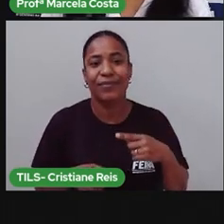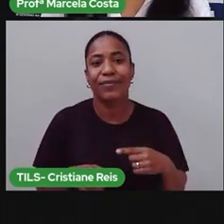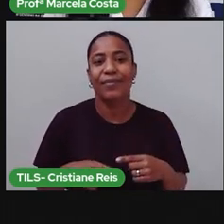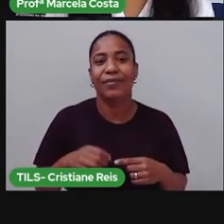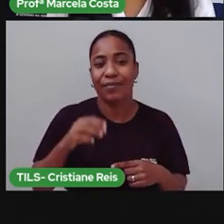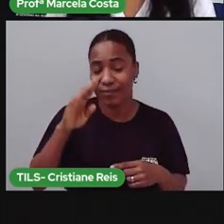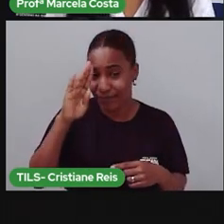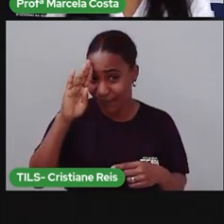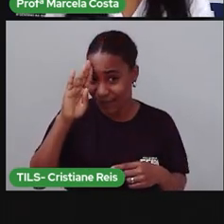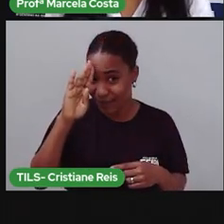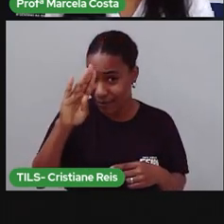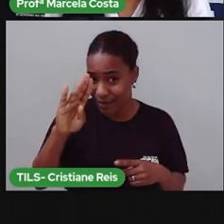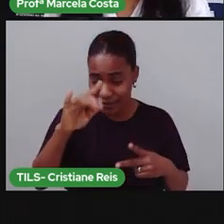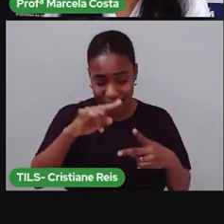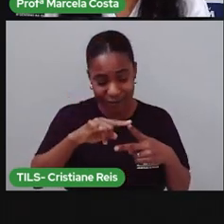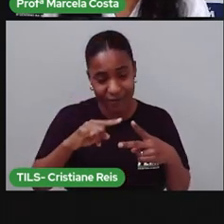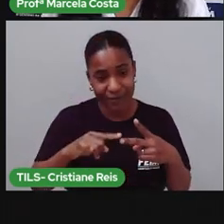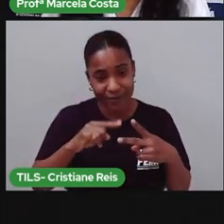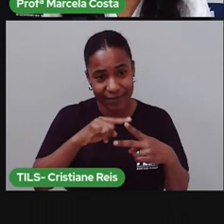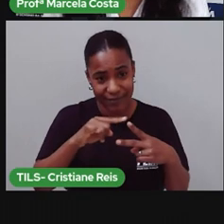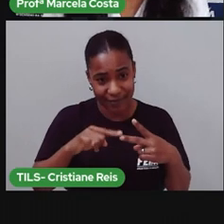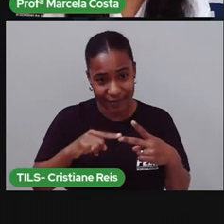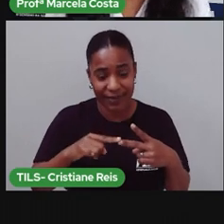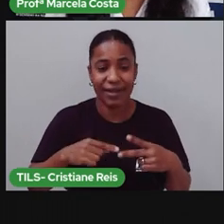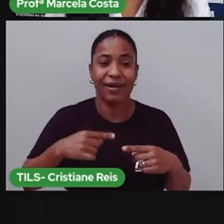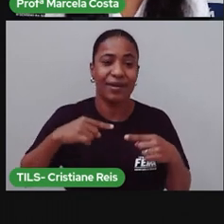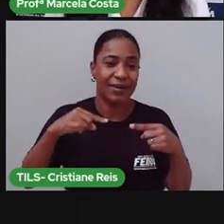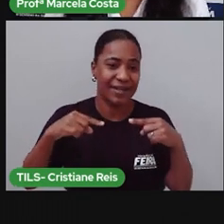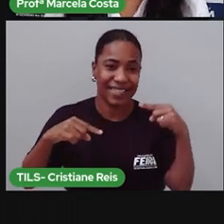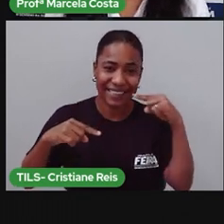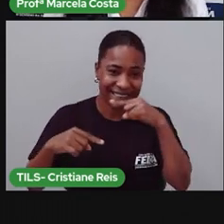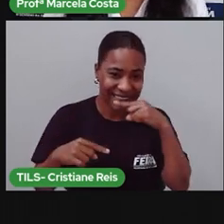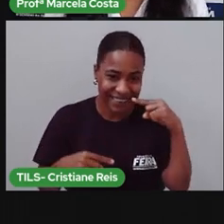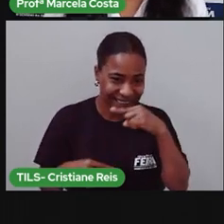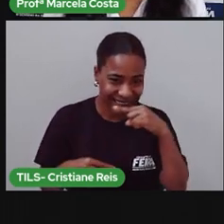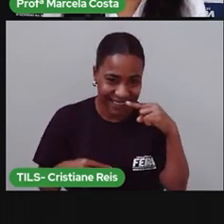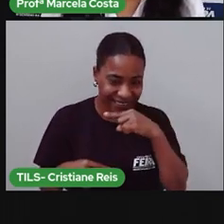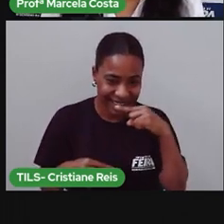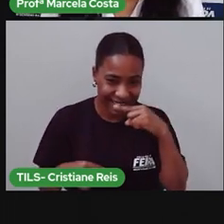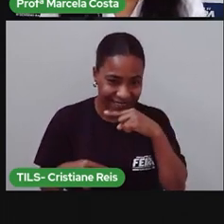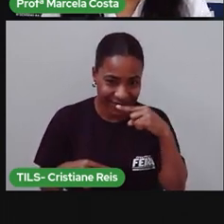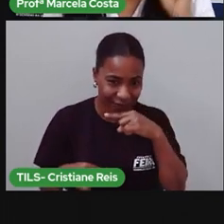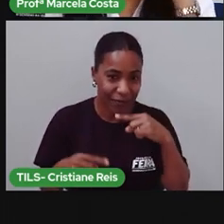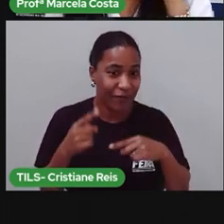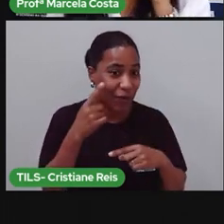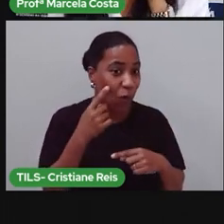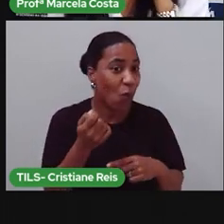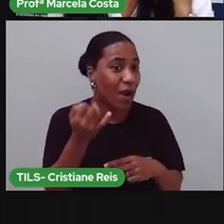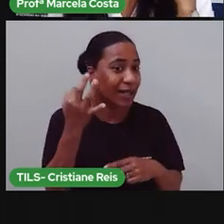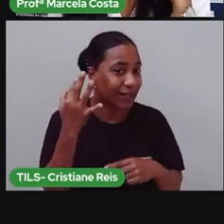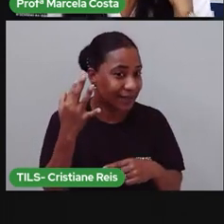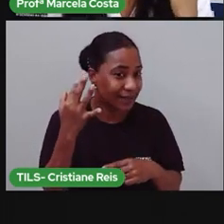geralmente, o que se usa o básico é isso aí. Vamos contar quantas escovas aparecem. Ó.